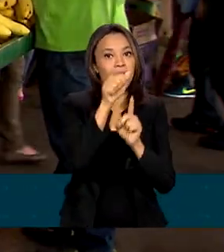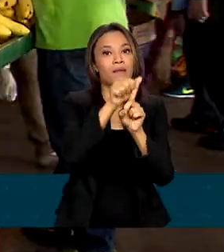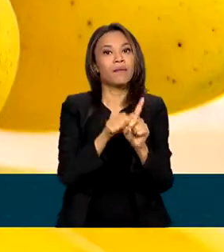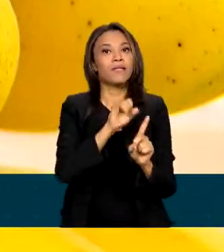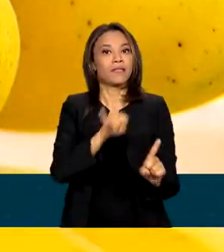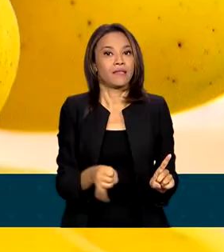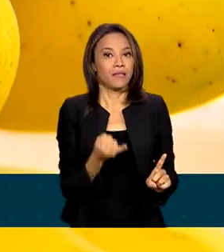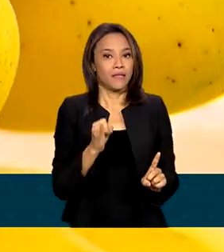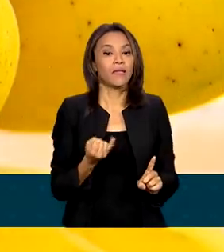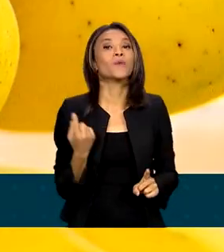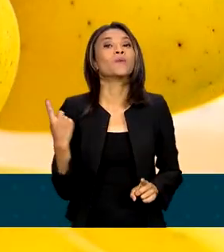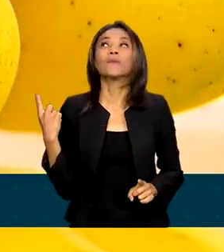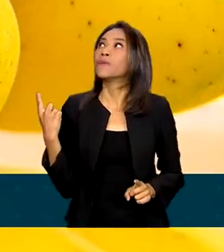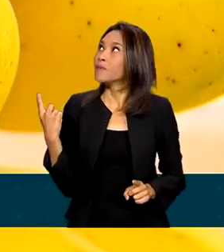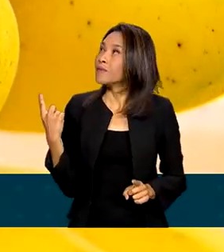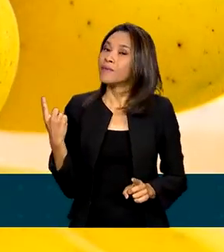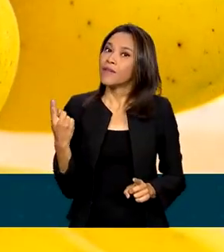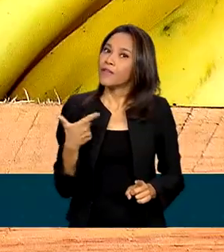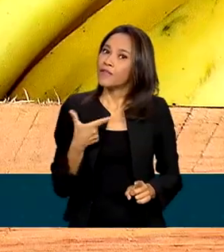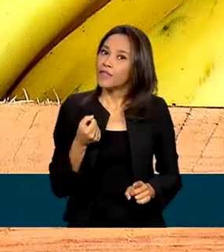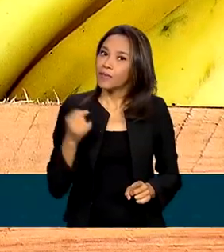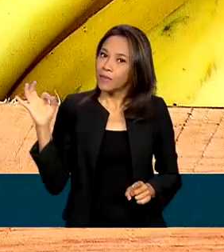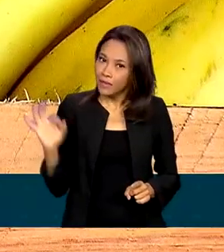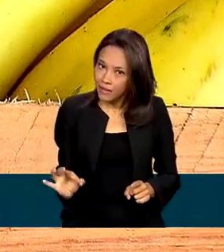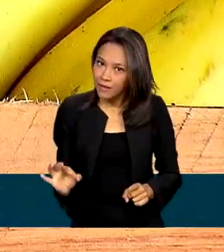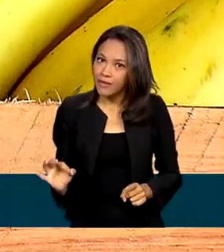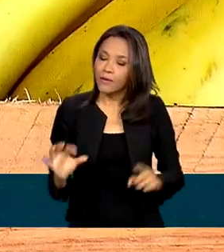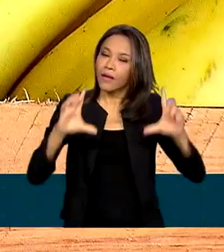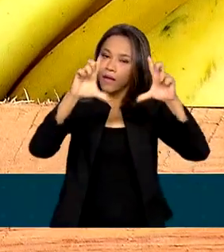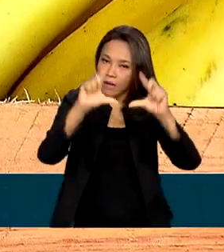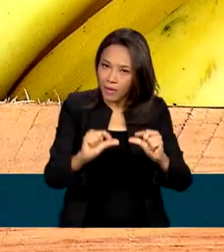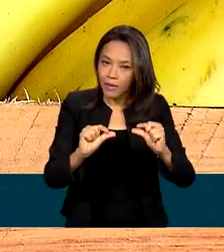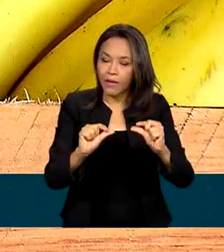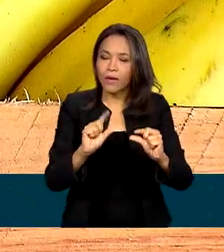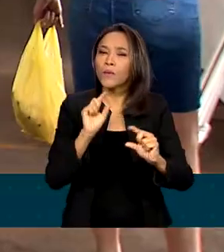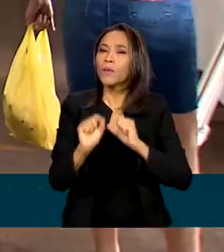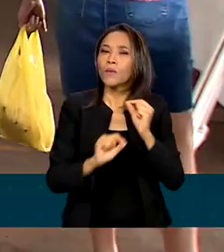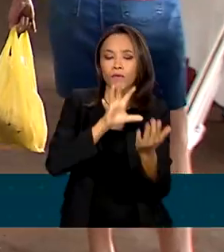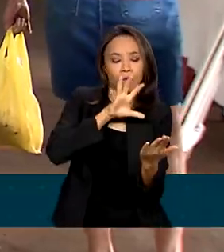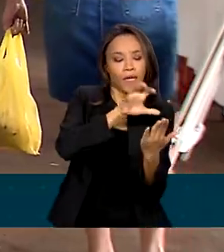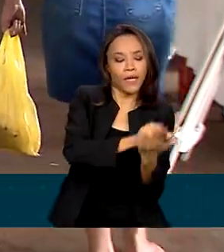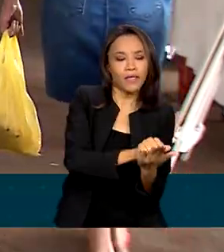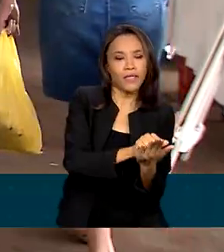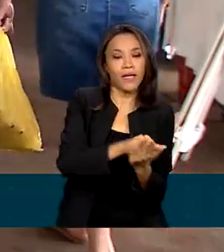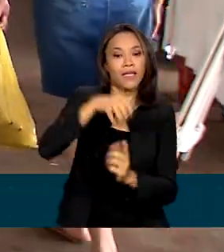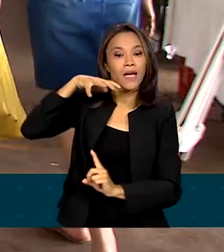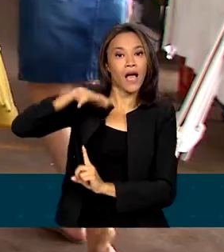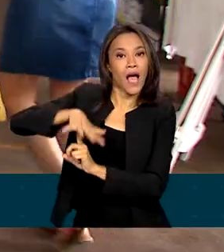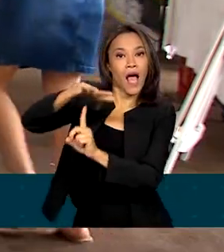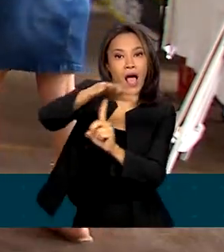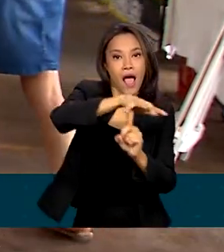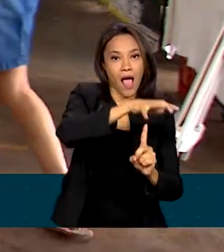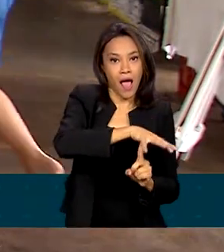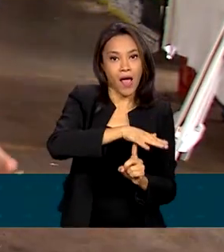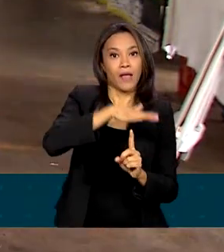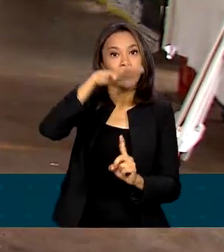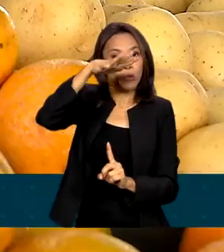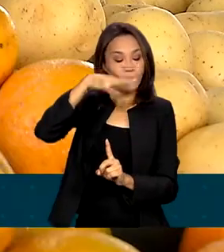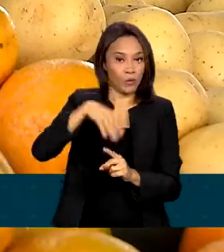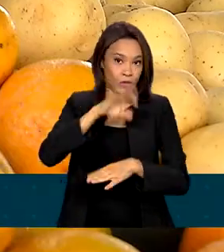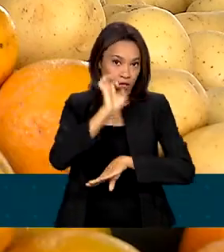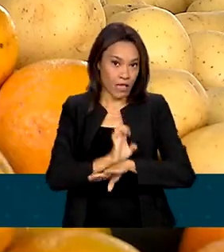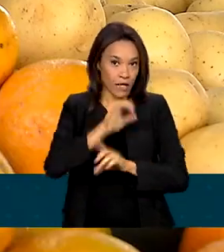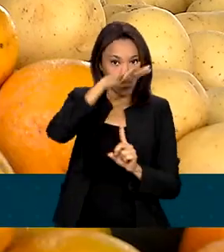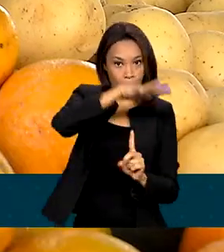janeiro, cerca de 20%. A maior queda foi registrada nos ceasas do Paraná e do Acre.